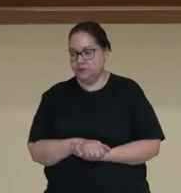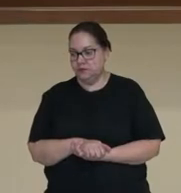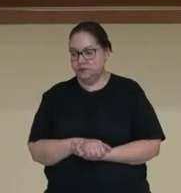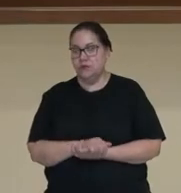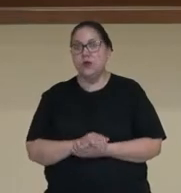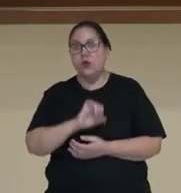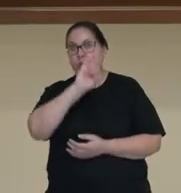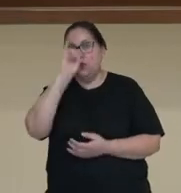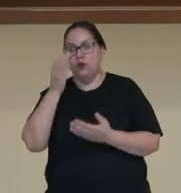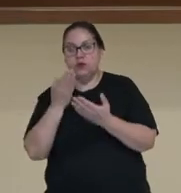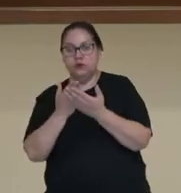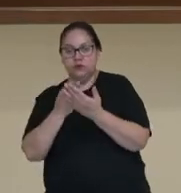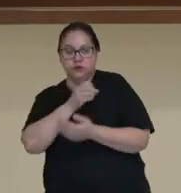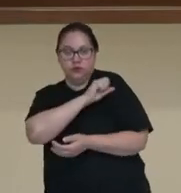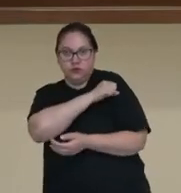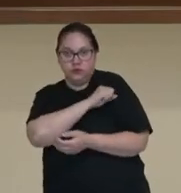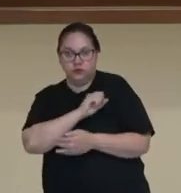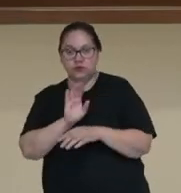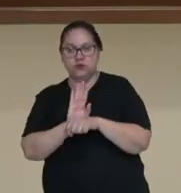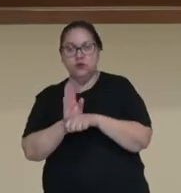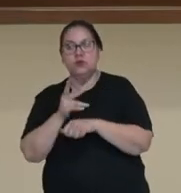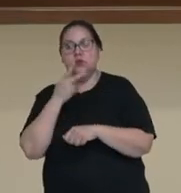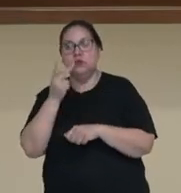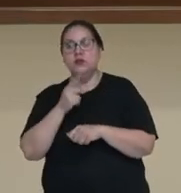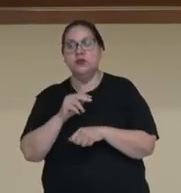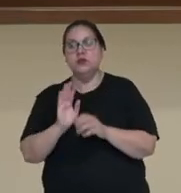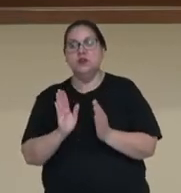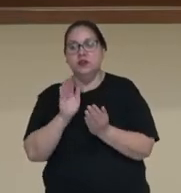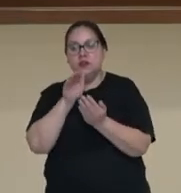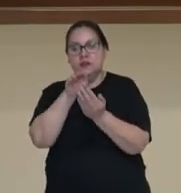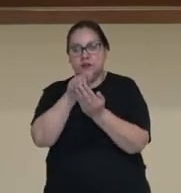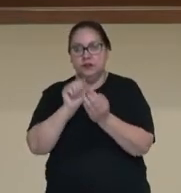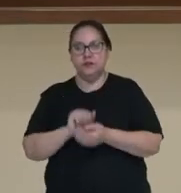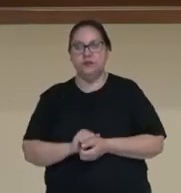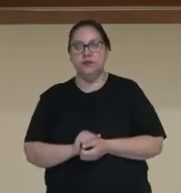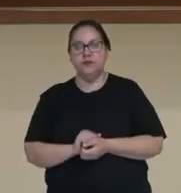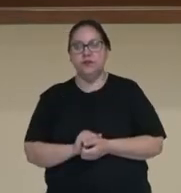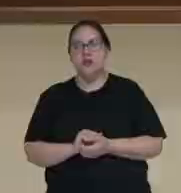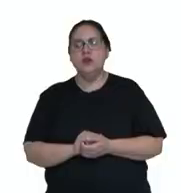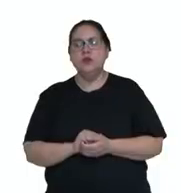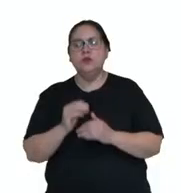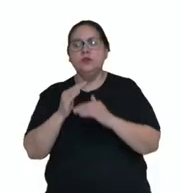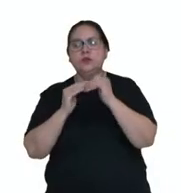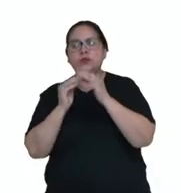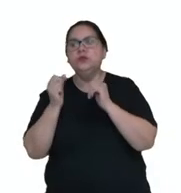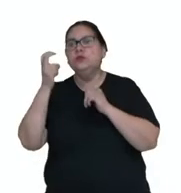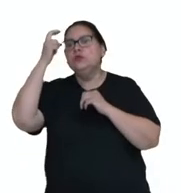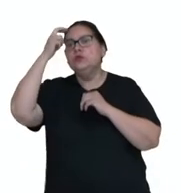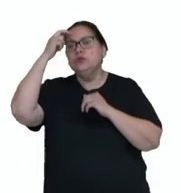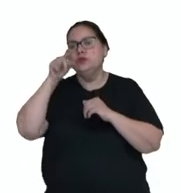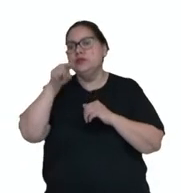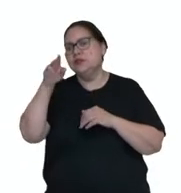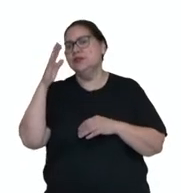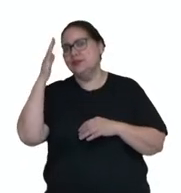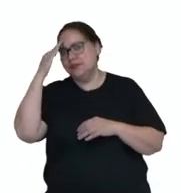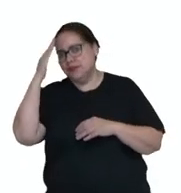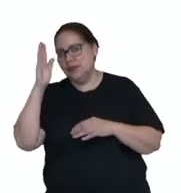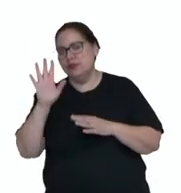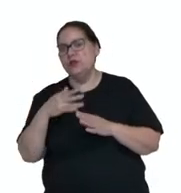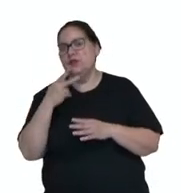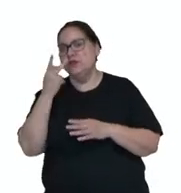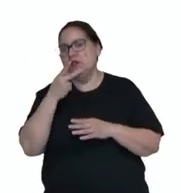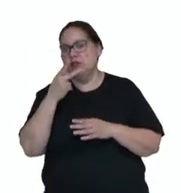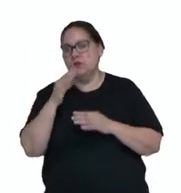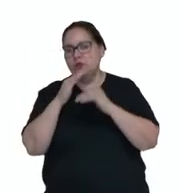Olá, alunos do oitavo ano. Nesse vídeo vamos falar sobre a resenha. Produto cultural. Você sabe que quando